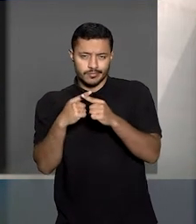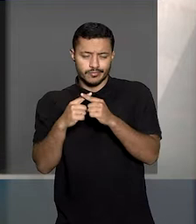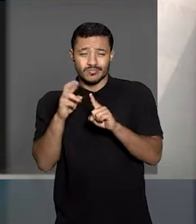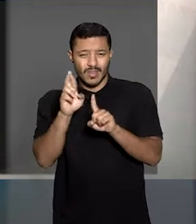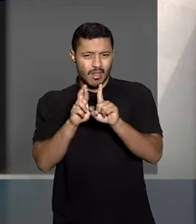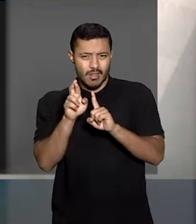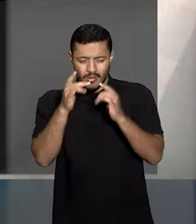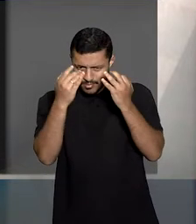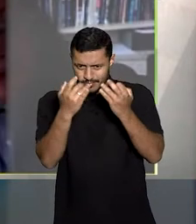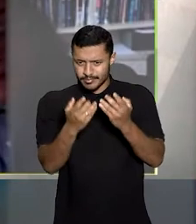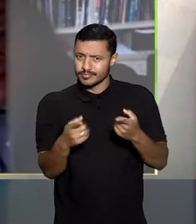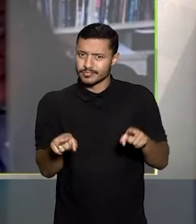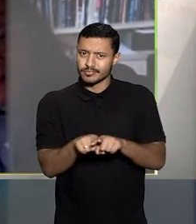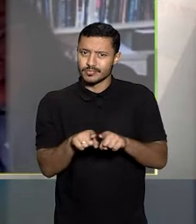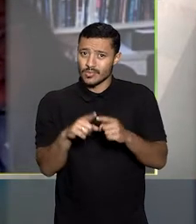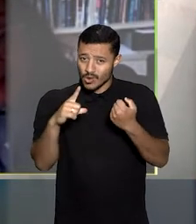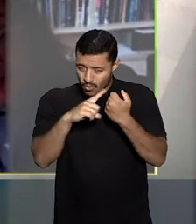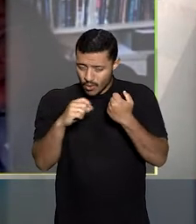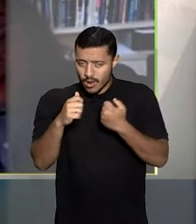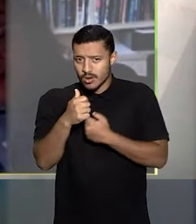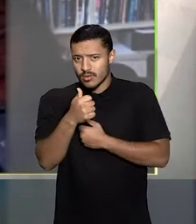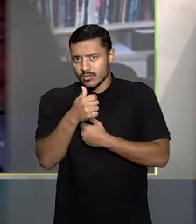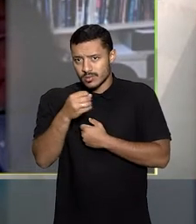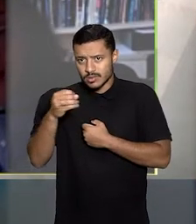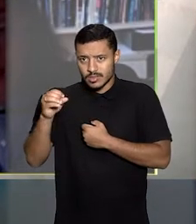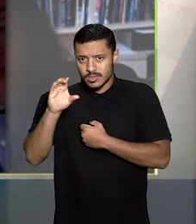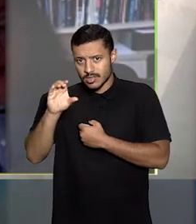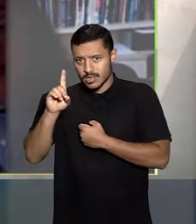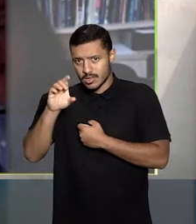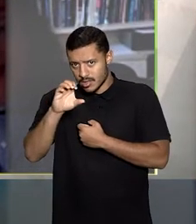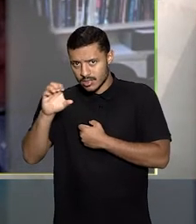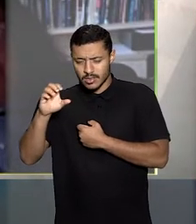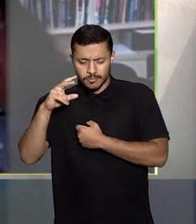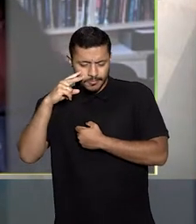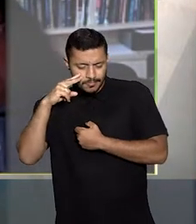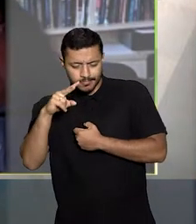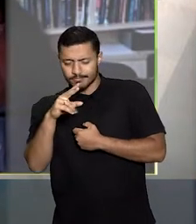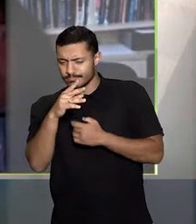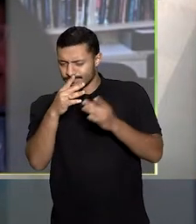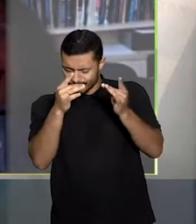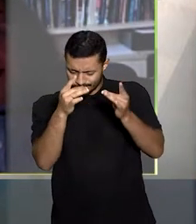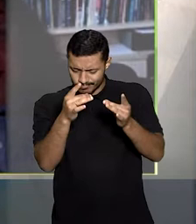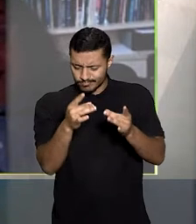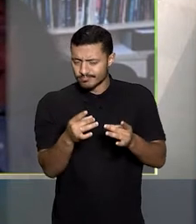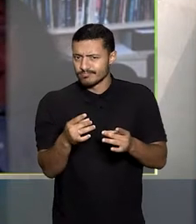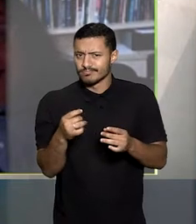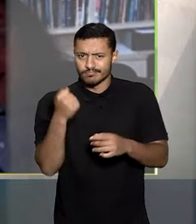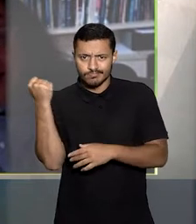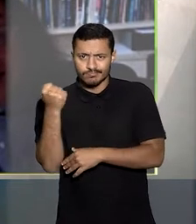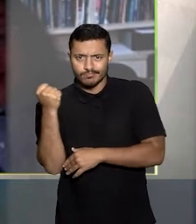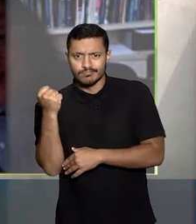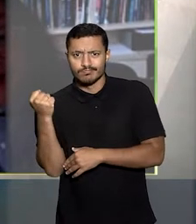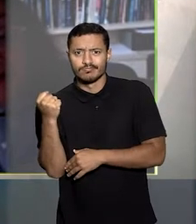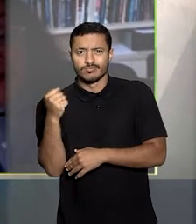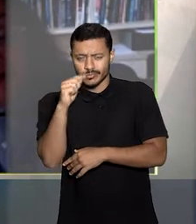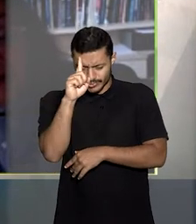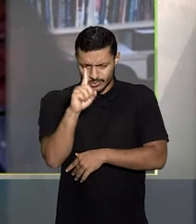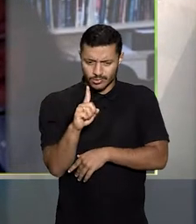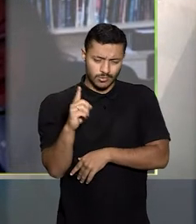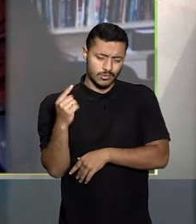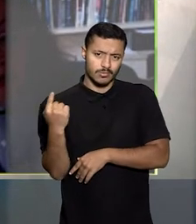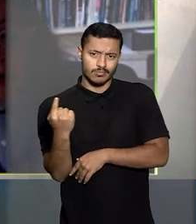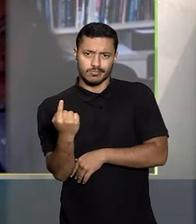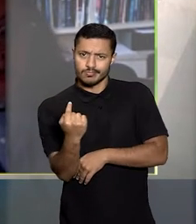relatora esclareceu ainda que o artigo 100 do CDC previu hipótese específica e acidental de tutela dos direitos